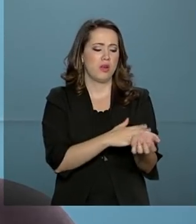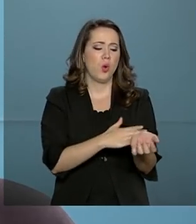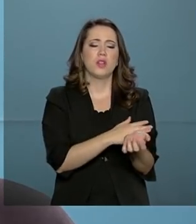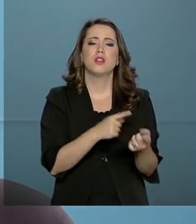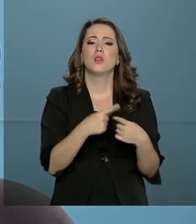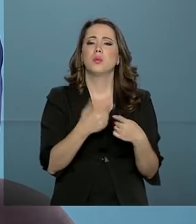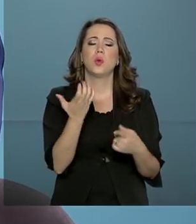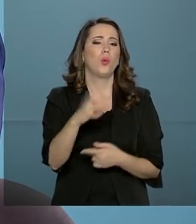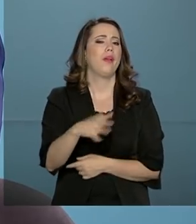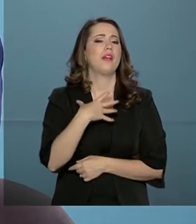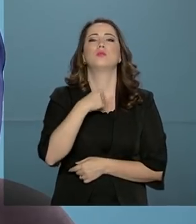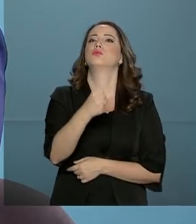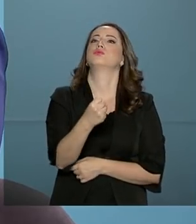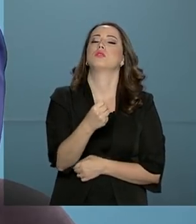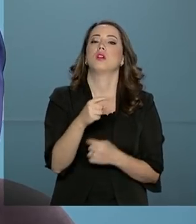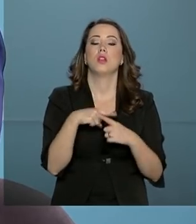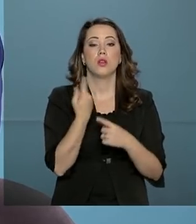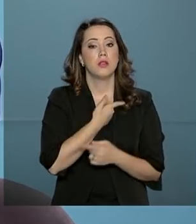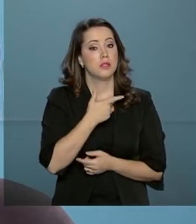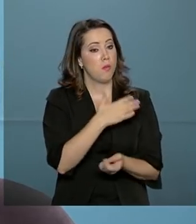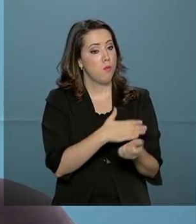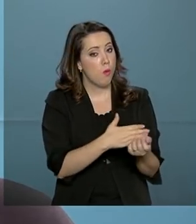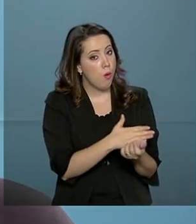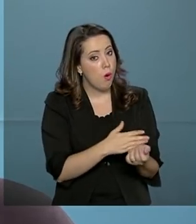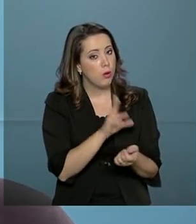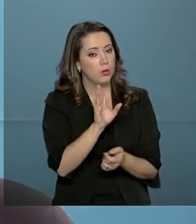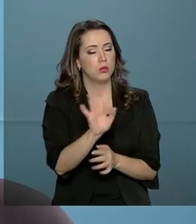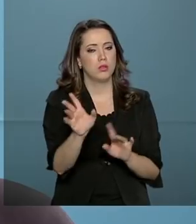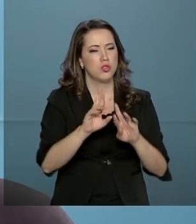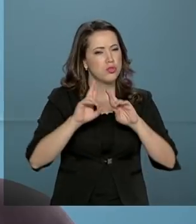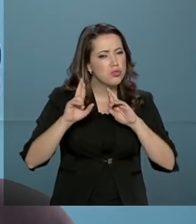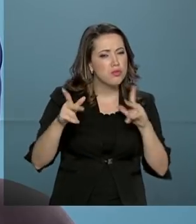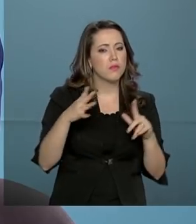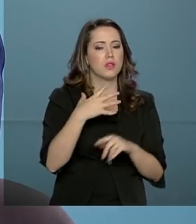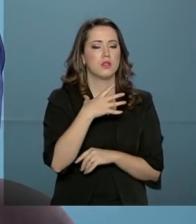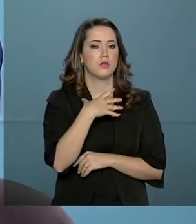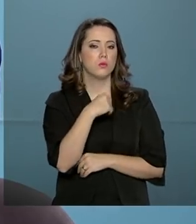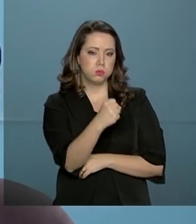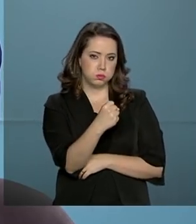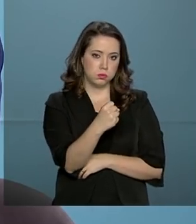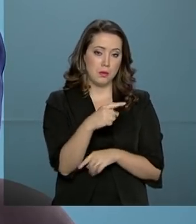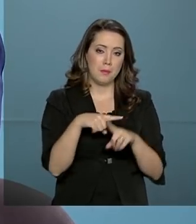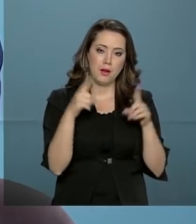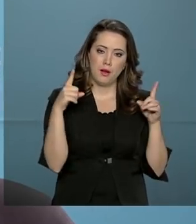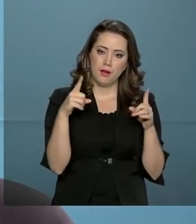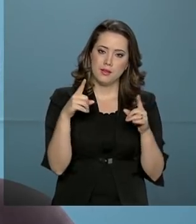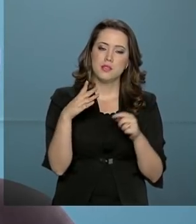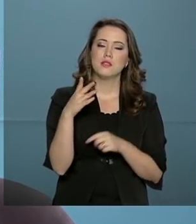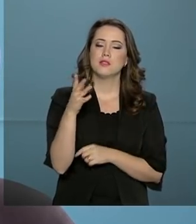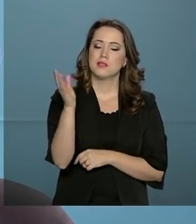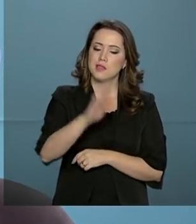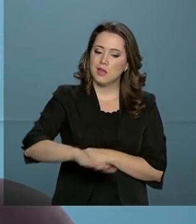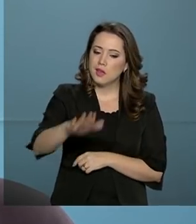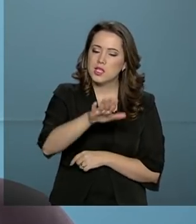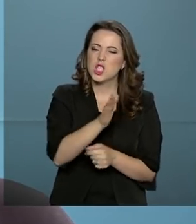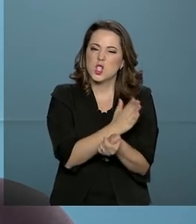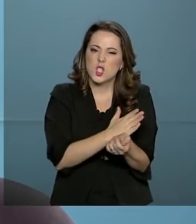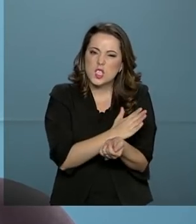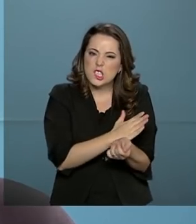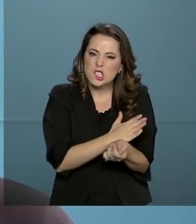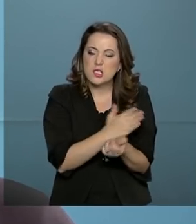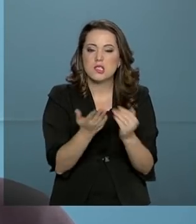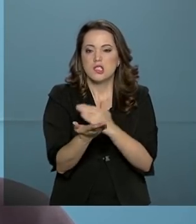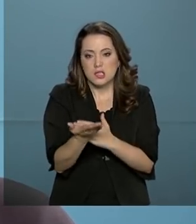matar. Nós temos a automutilação não suicida, mas crianças que estão praticando a automutilação não